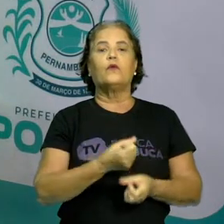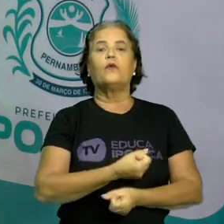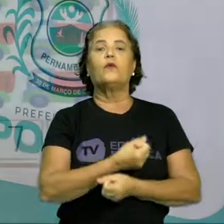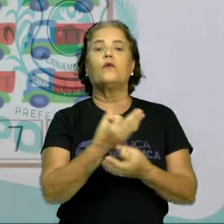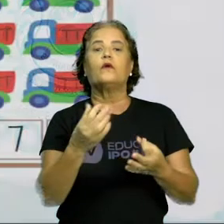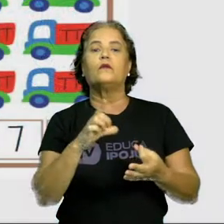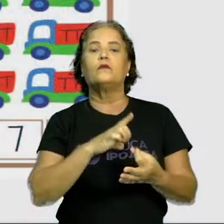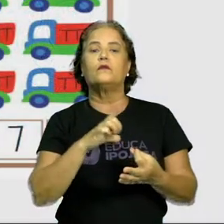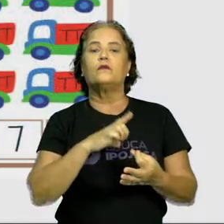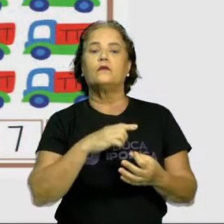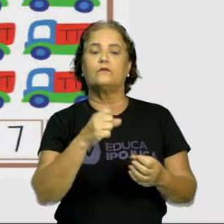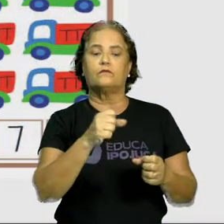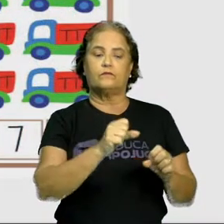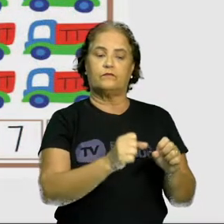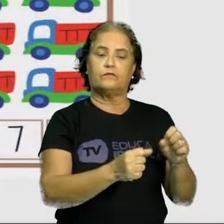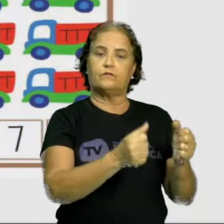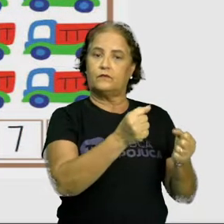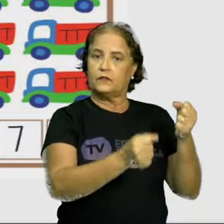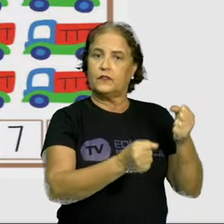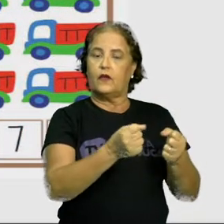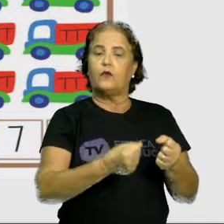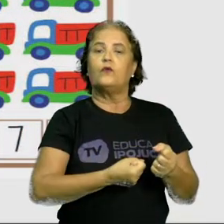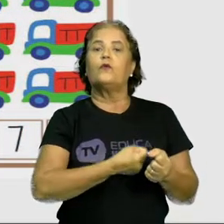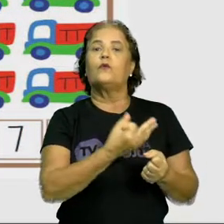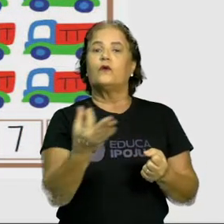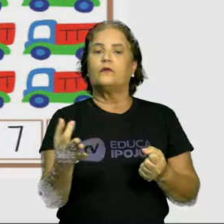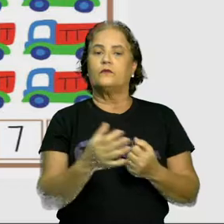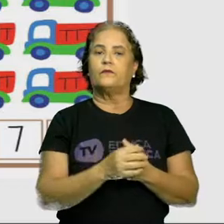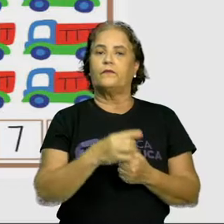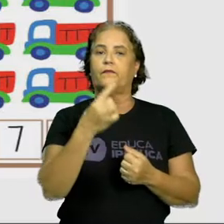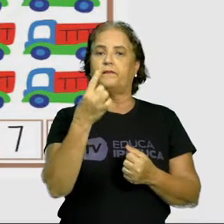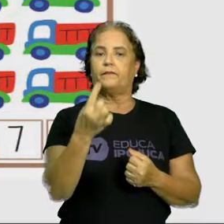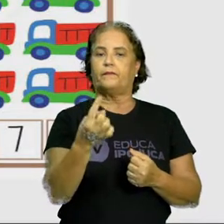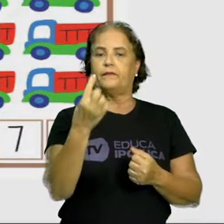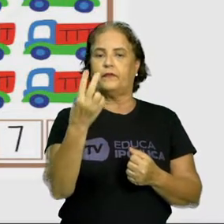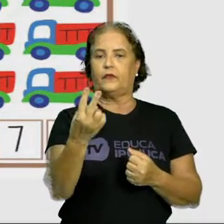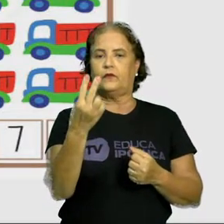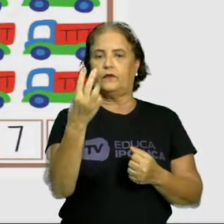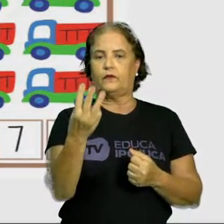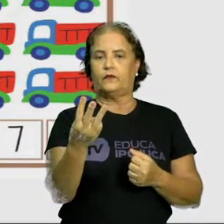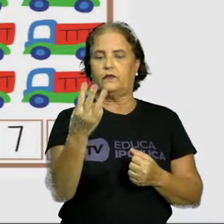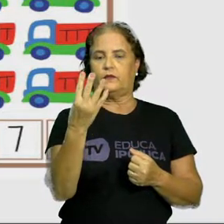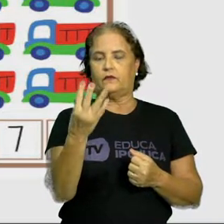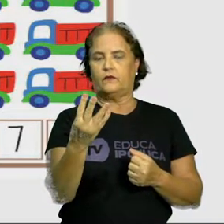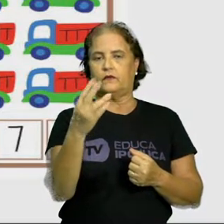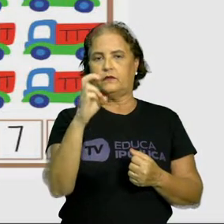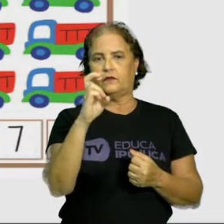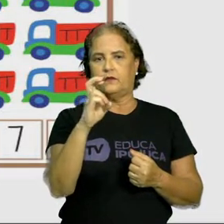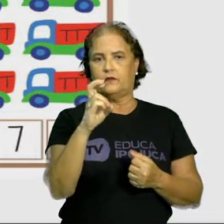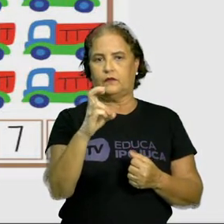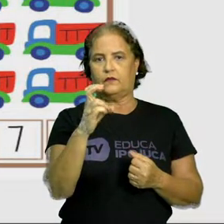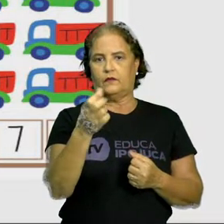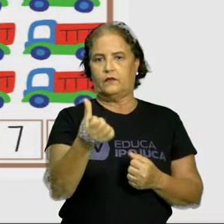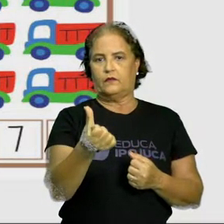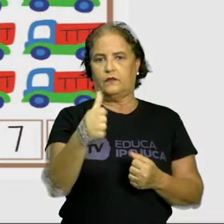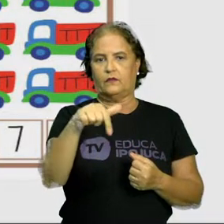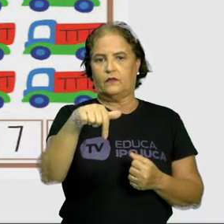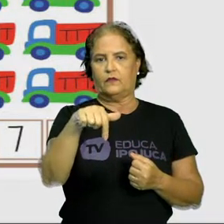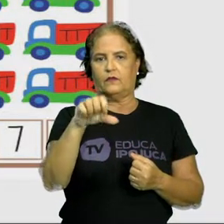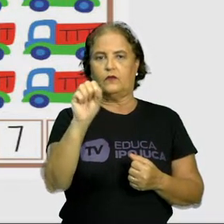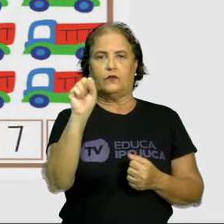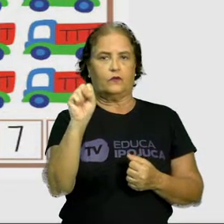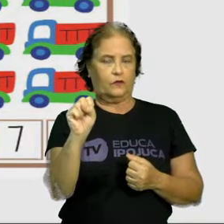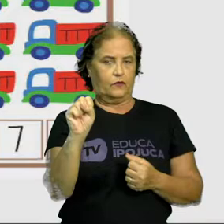comigo quantos carrinhos nós temos aqui, crianças? Nós temos um, dois, três, quatro, cinco, seis,